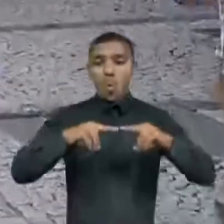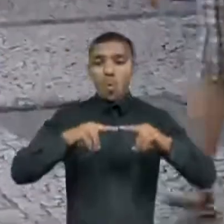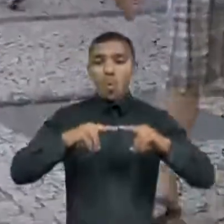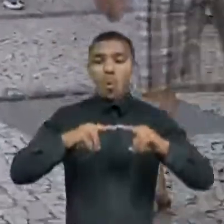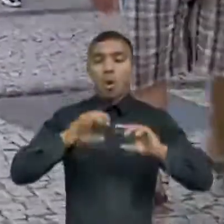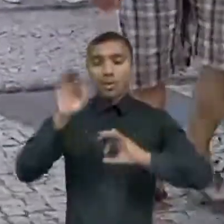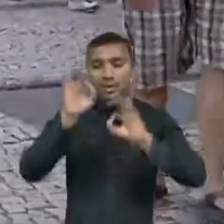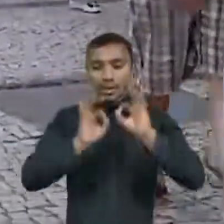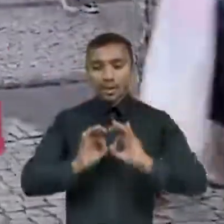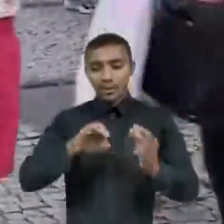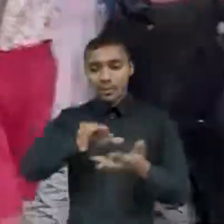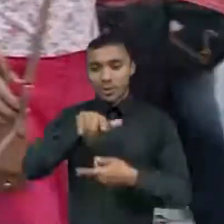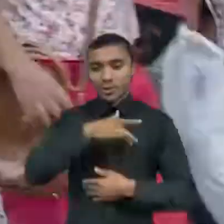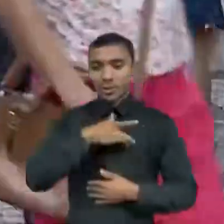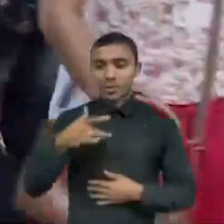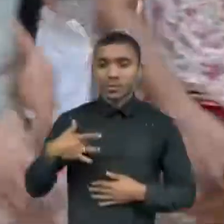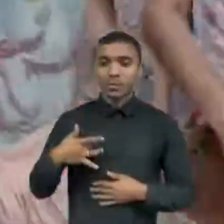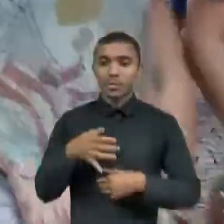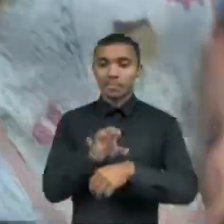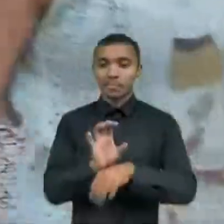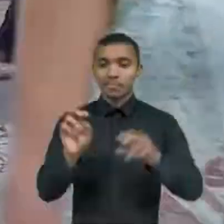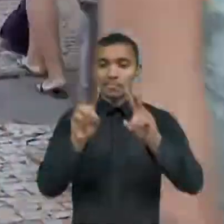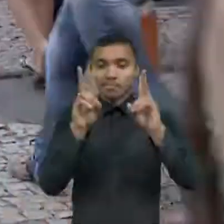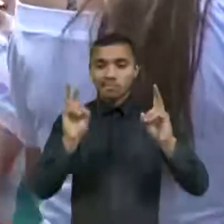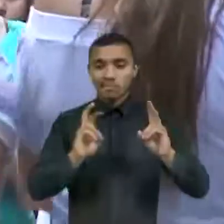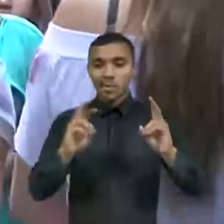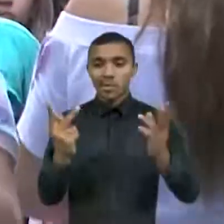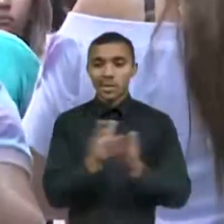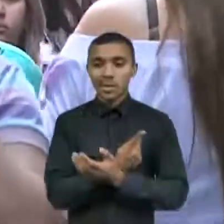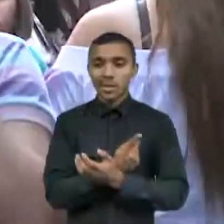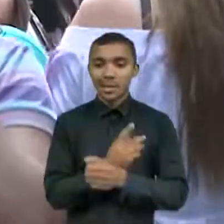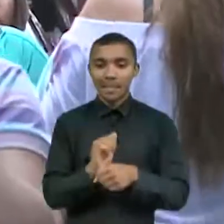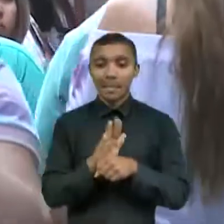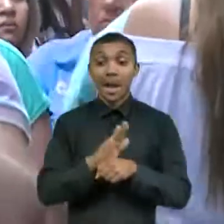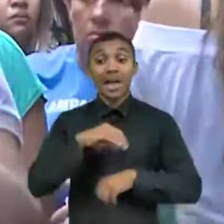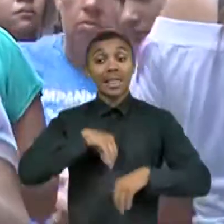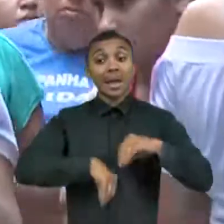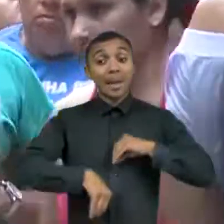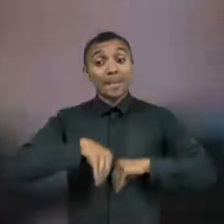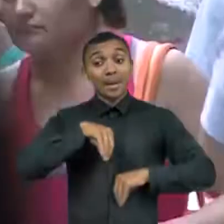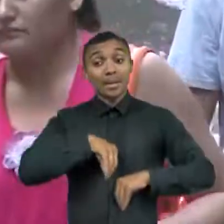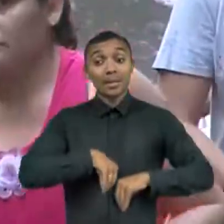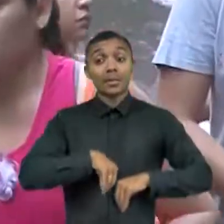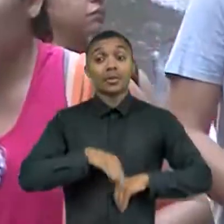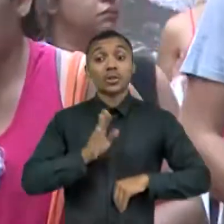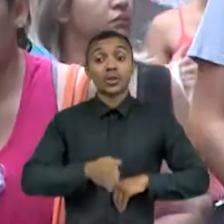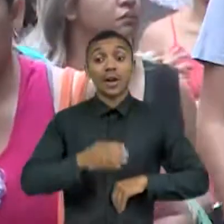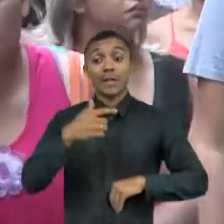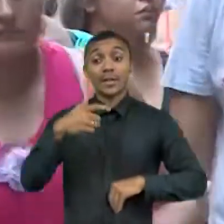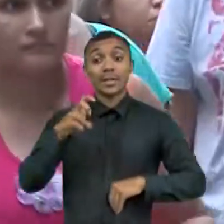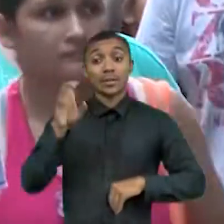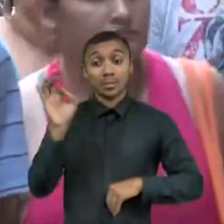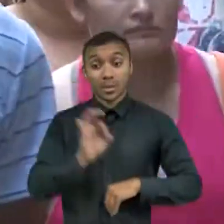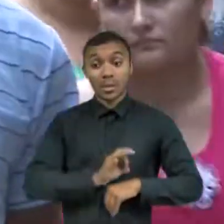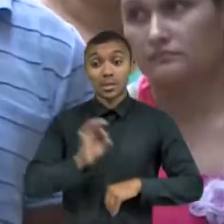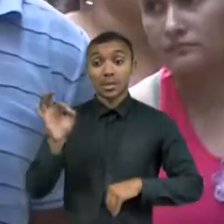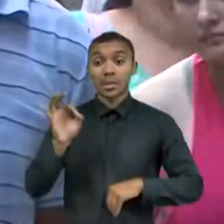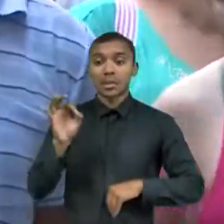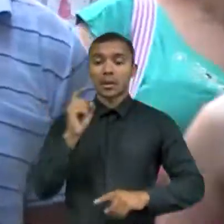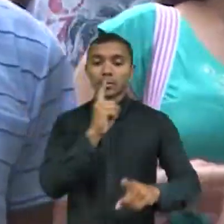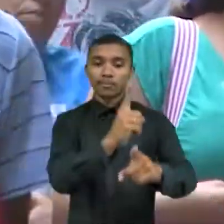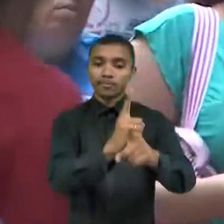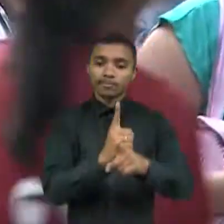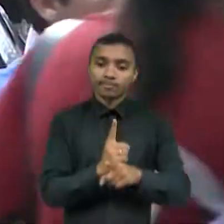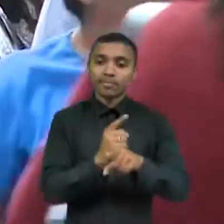preocupantes sobre um quadro de piora dos transtornos mentais, com aumento superior a 25% de novos casos de depressão e